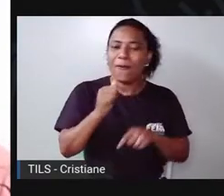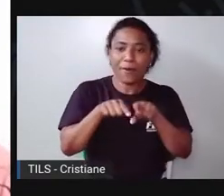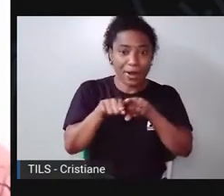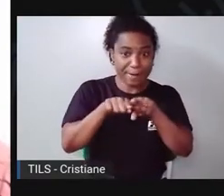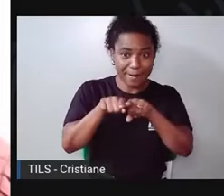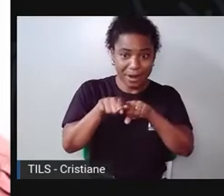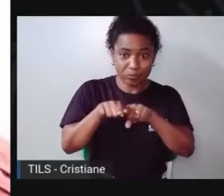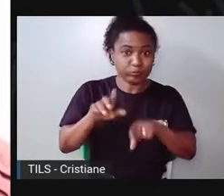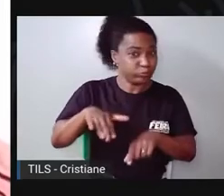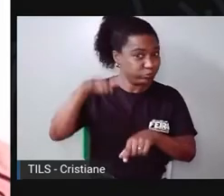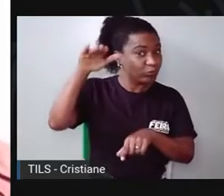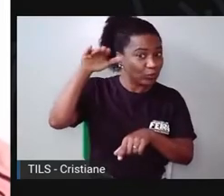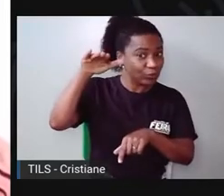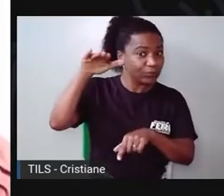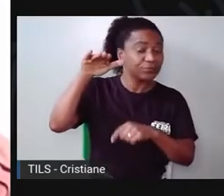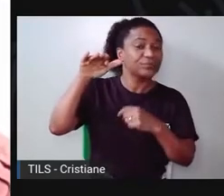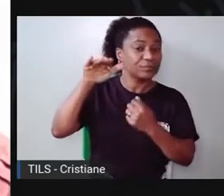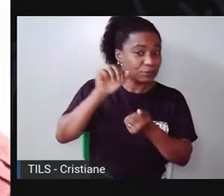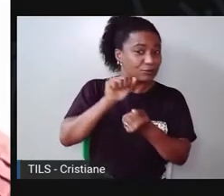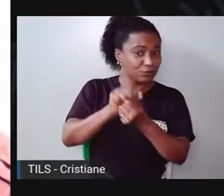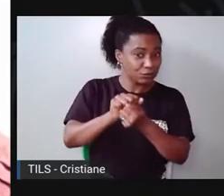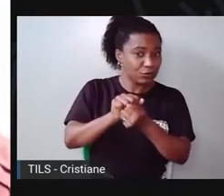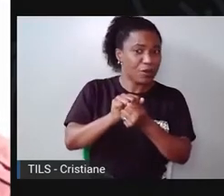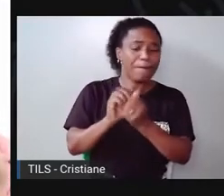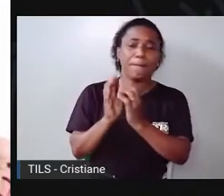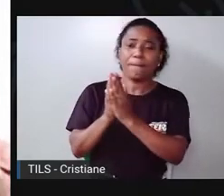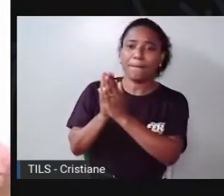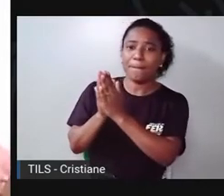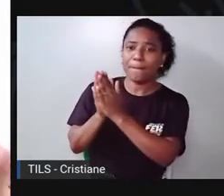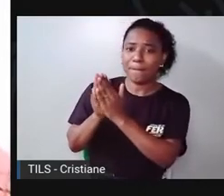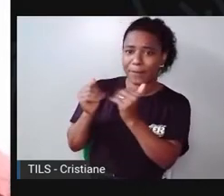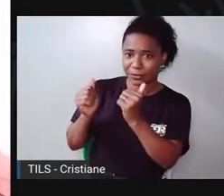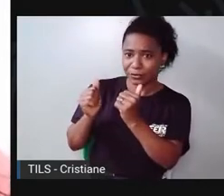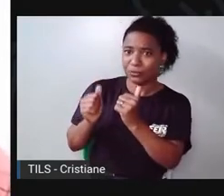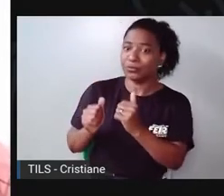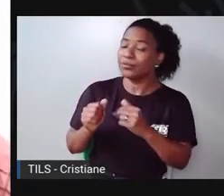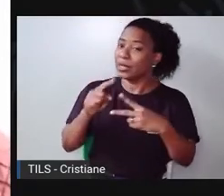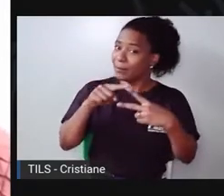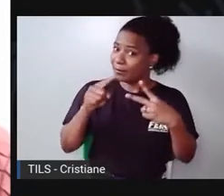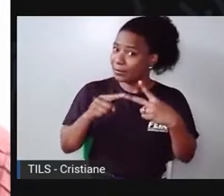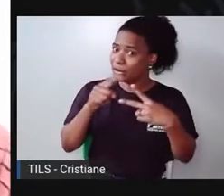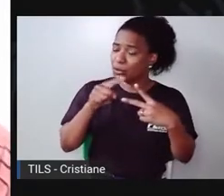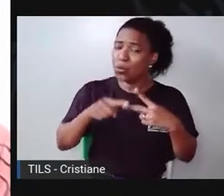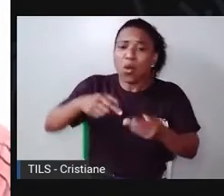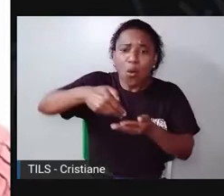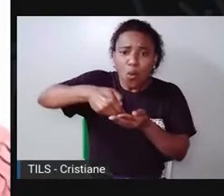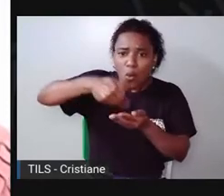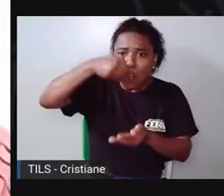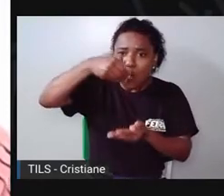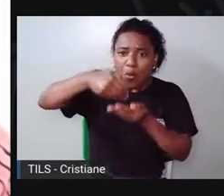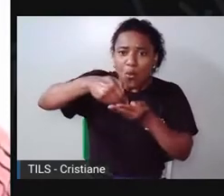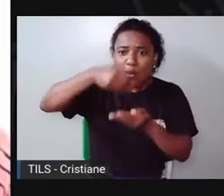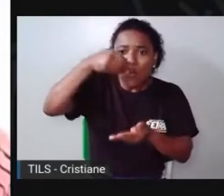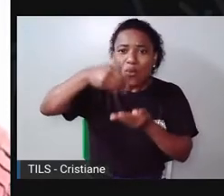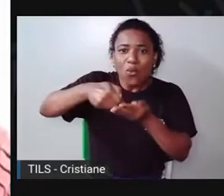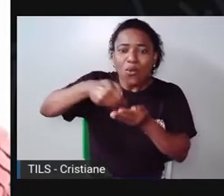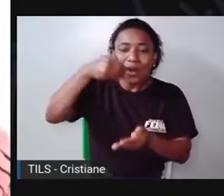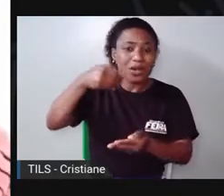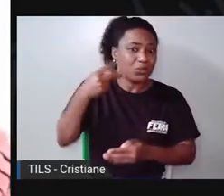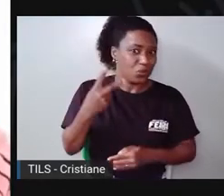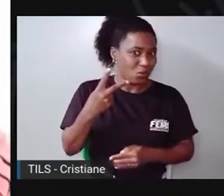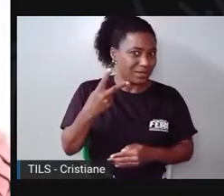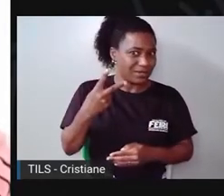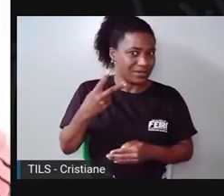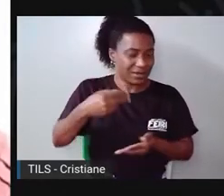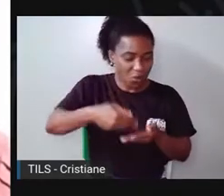sua irmã, e pedisse para eles duas colheres. Duas. Olha lá,